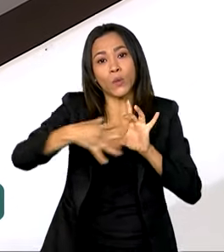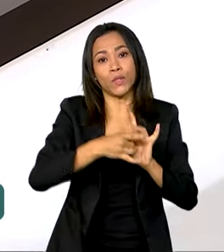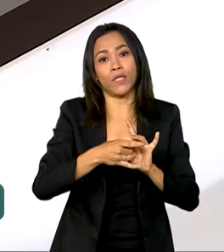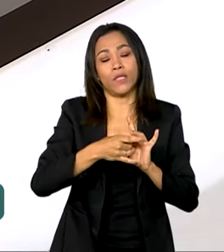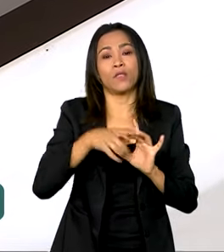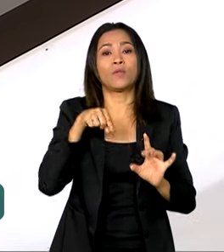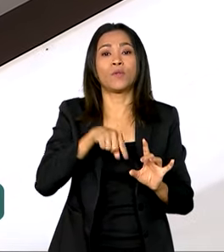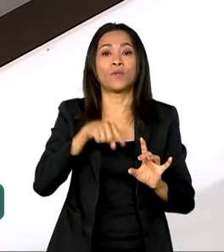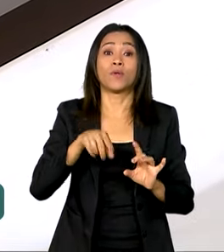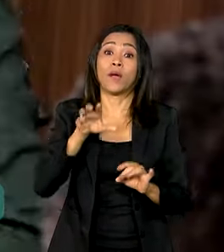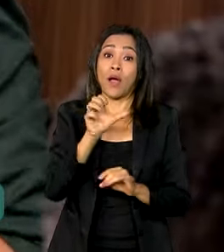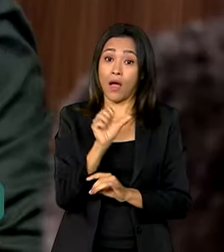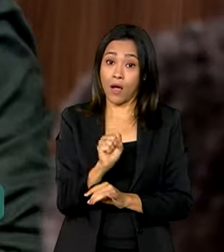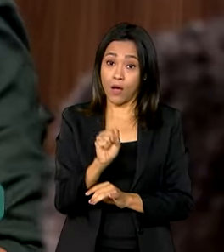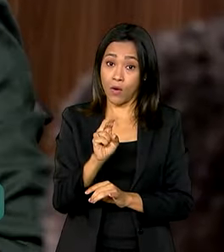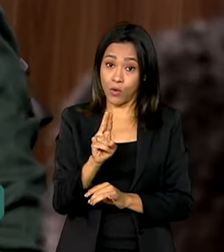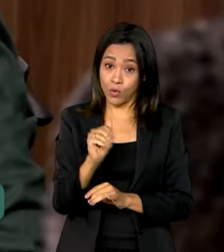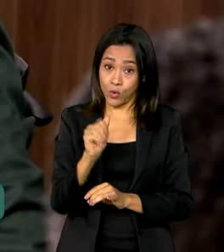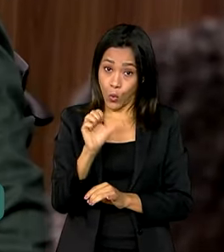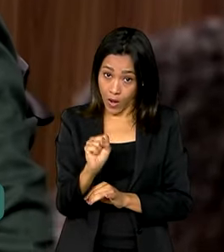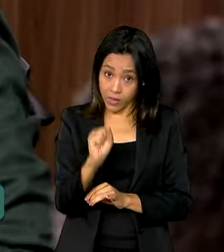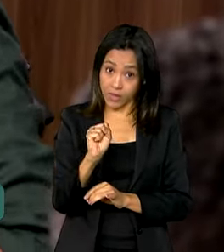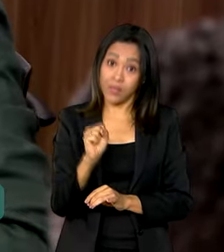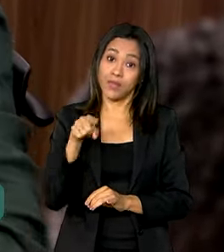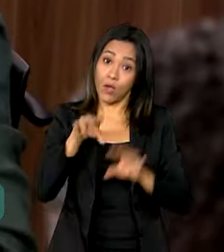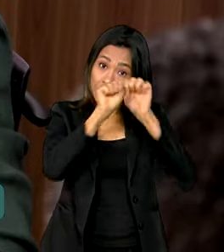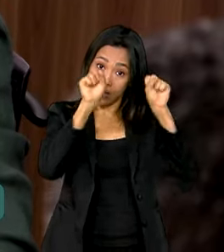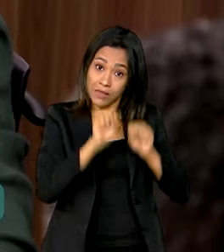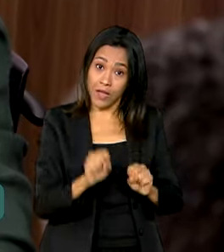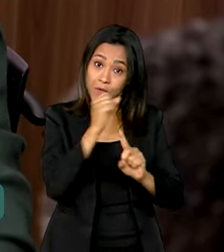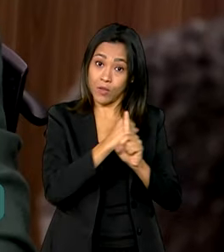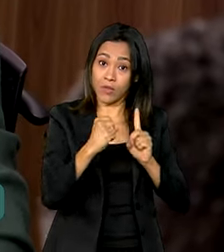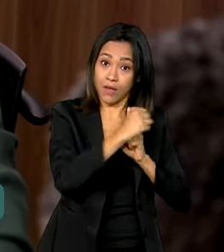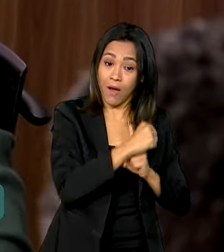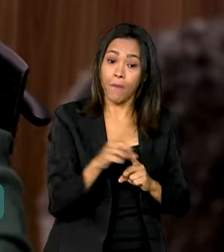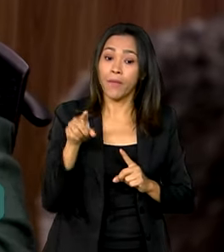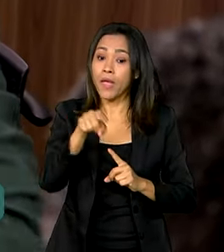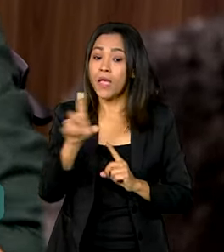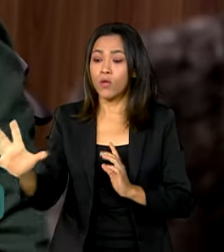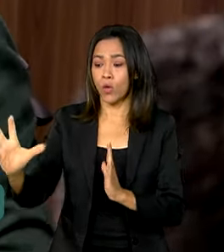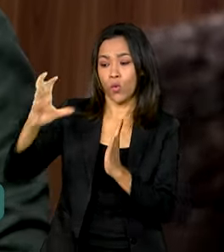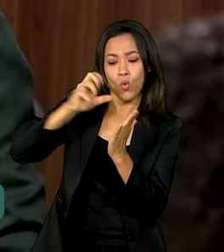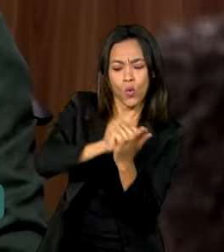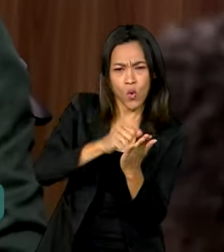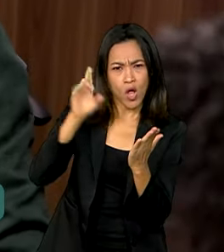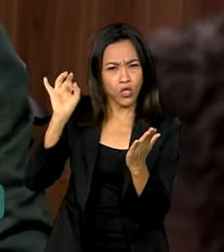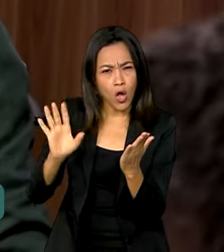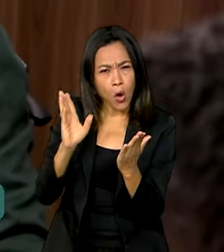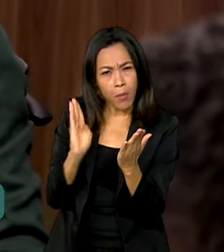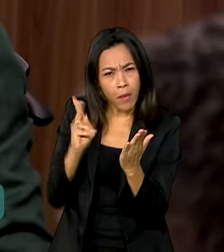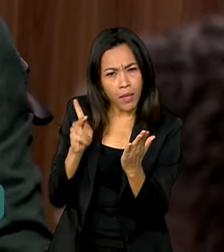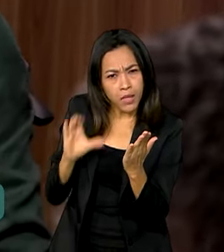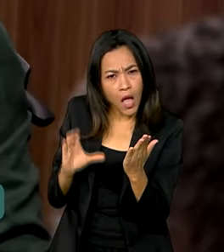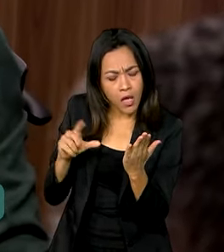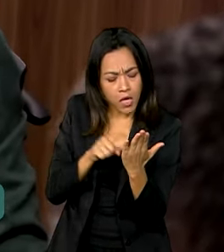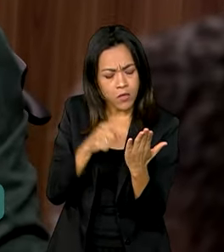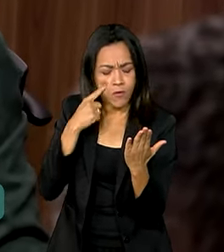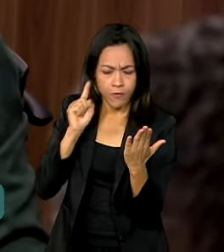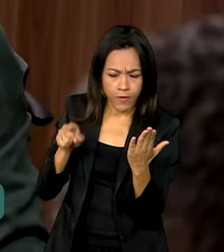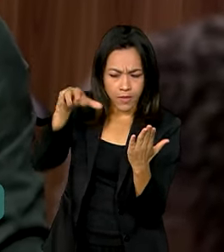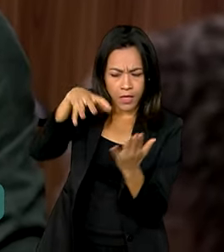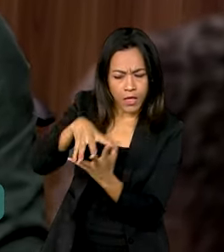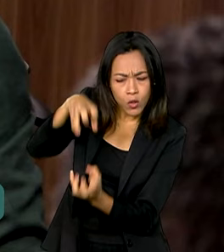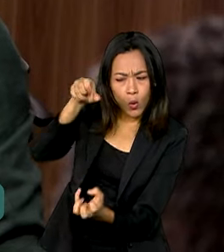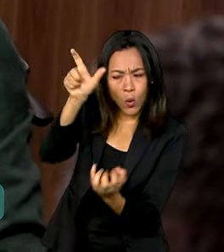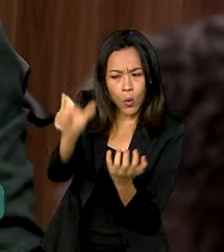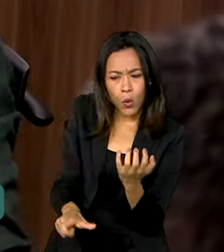de Assistência Social. Quando eu faço o Cadastro Único, eu não tenho só a vinculação com o BPC. Eu consigo olhar se aquele idoso, se aquela